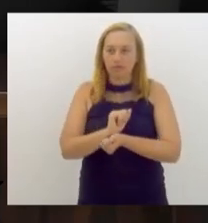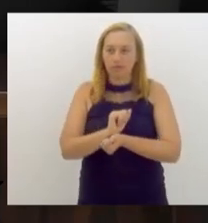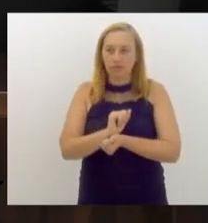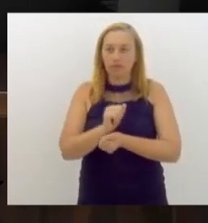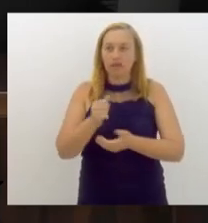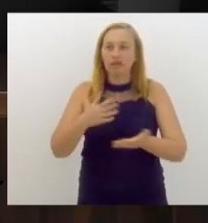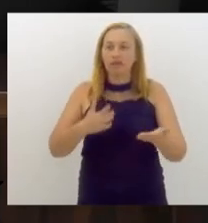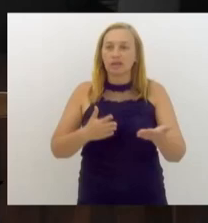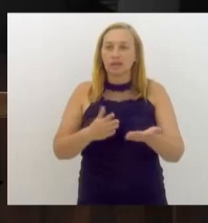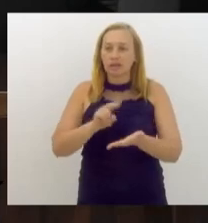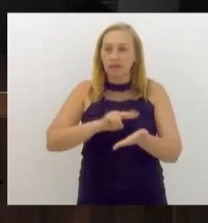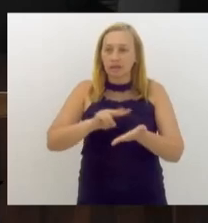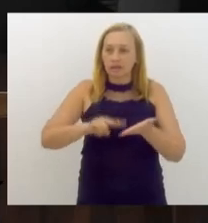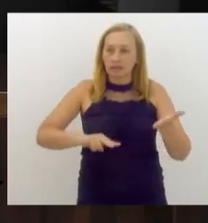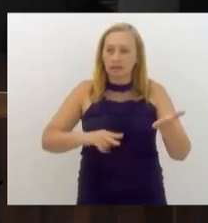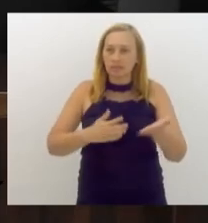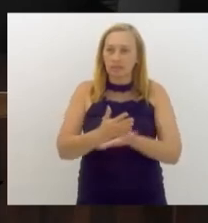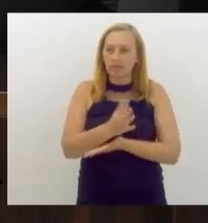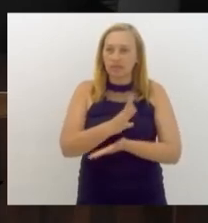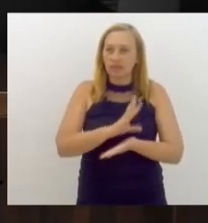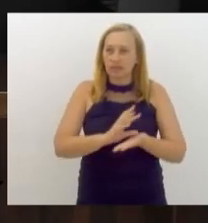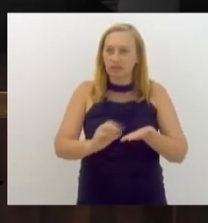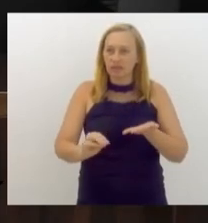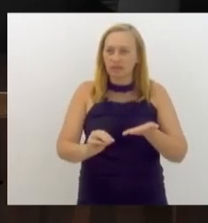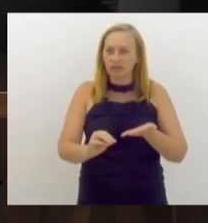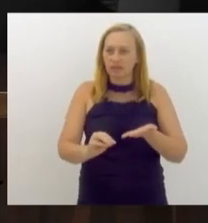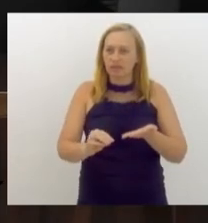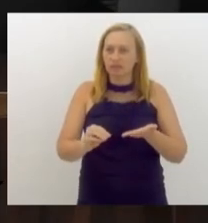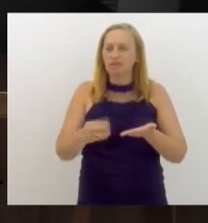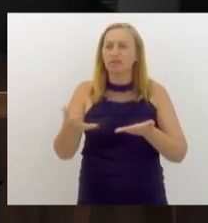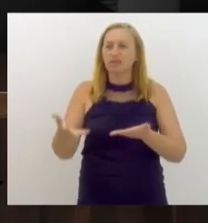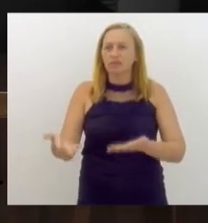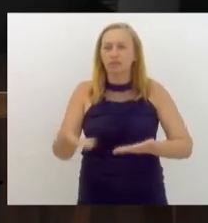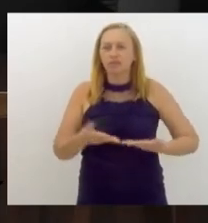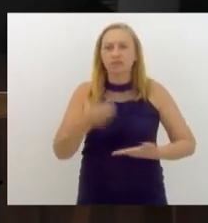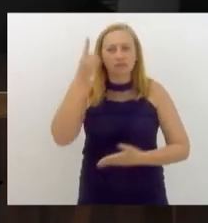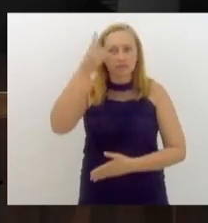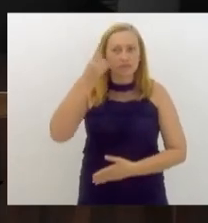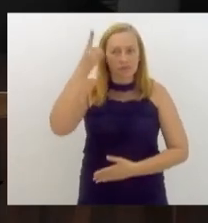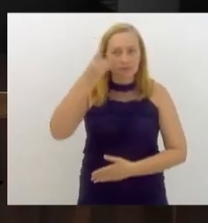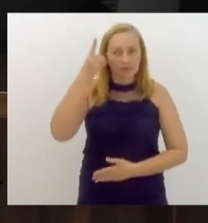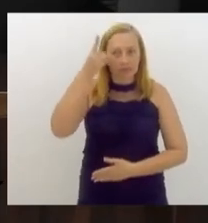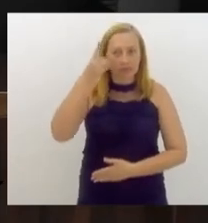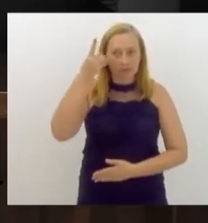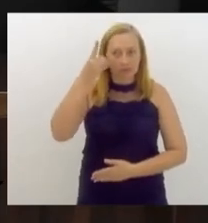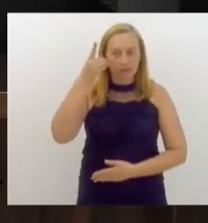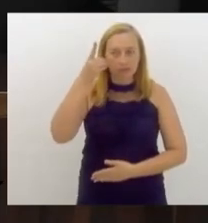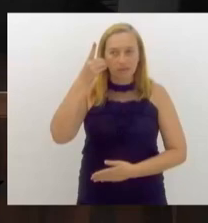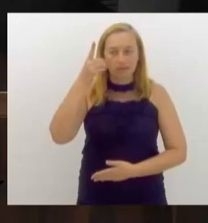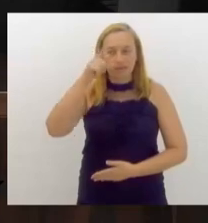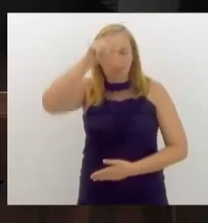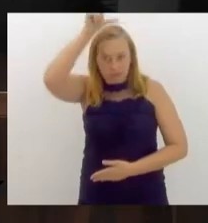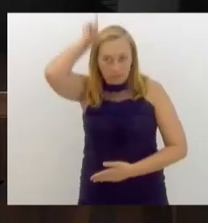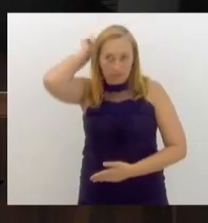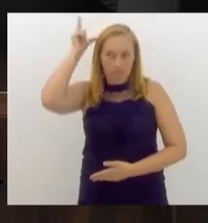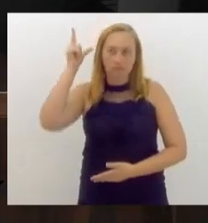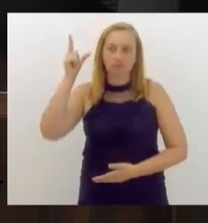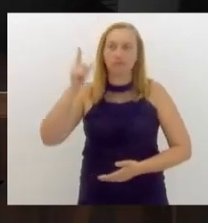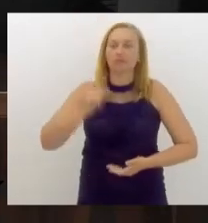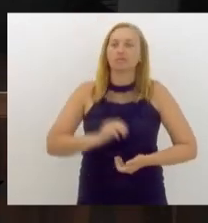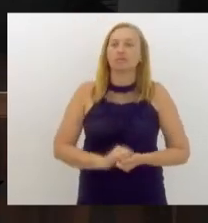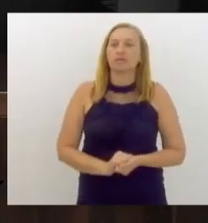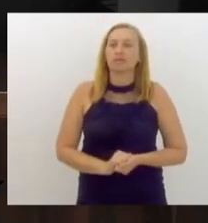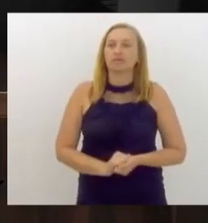Lida e aprovada a ata para... Convida o senhor deputado Luiz Paulo para fazer a leitura da ata da sessão anterior.